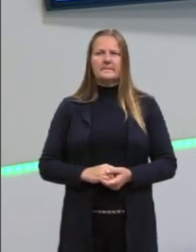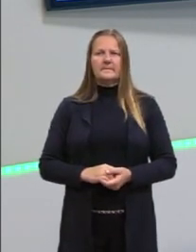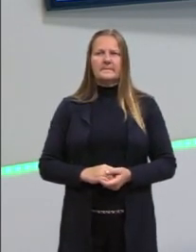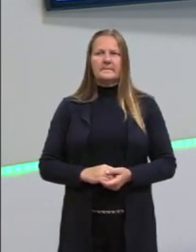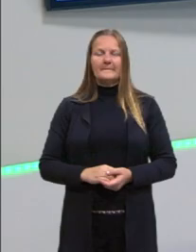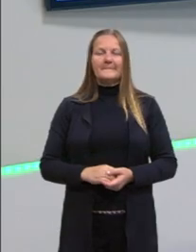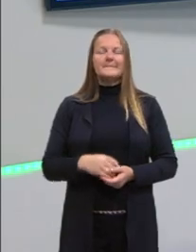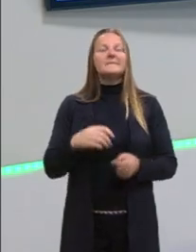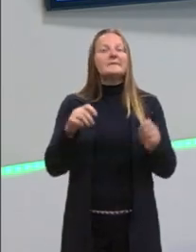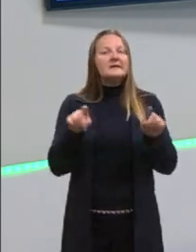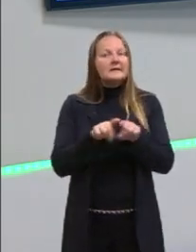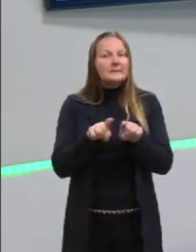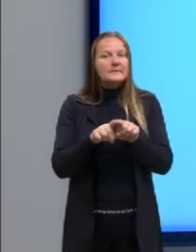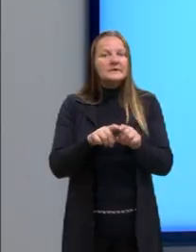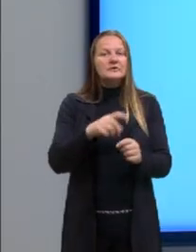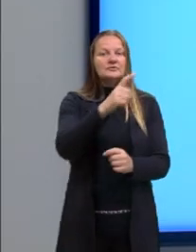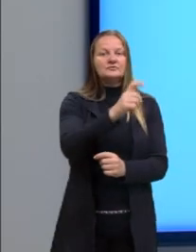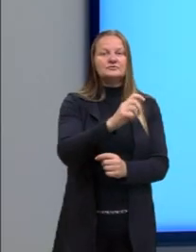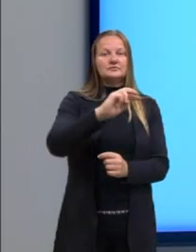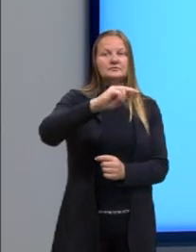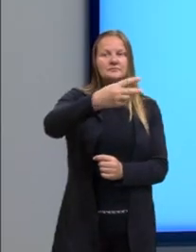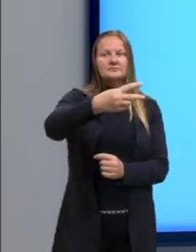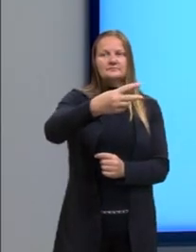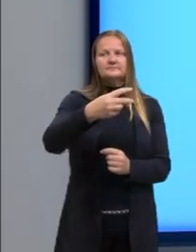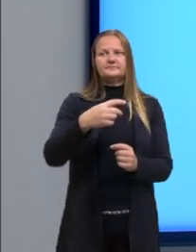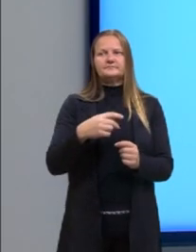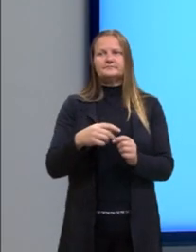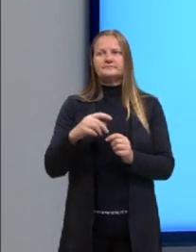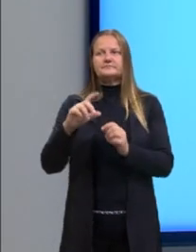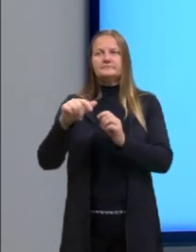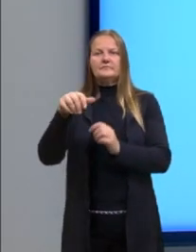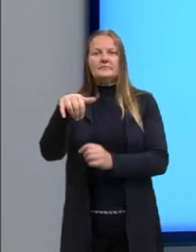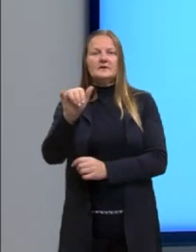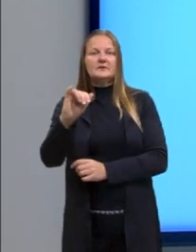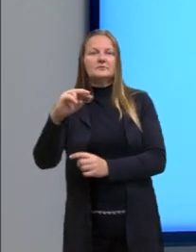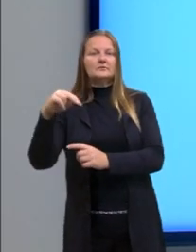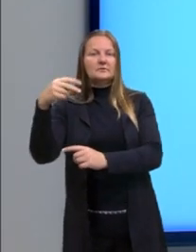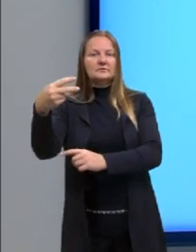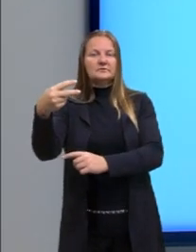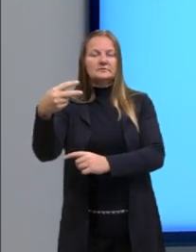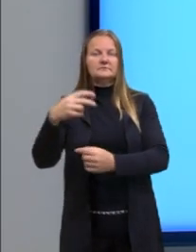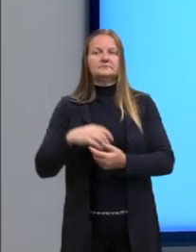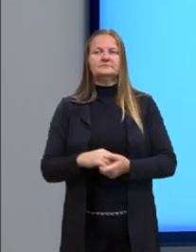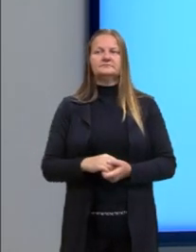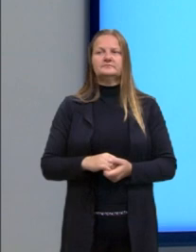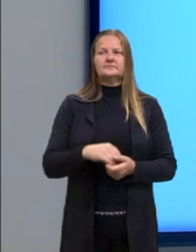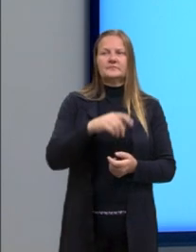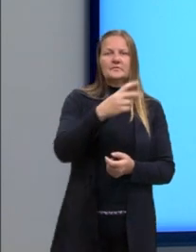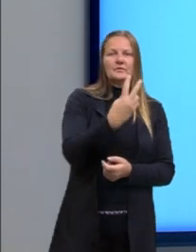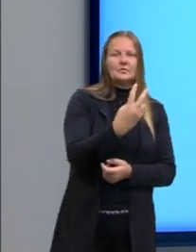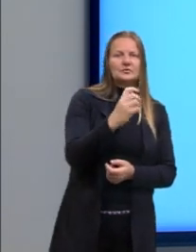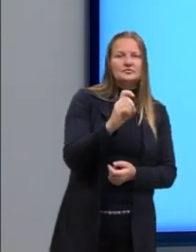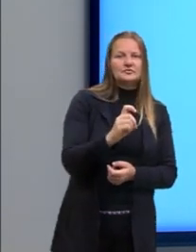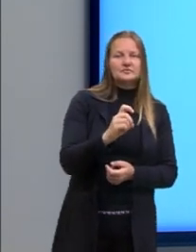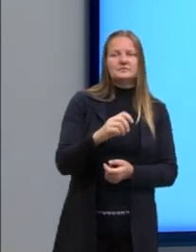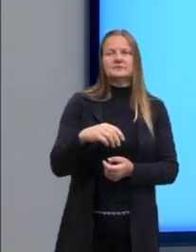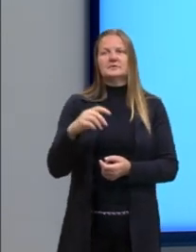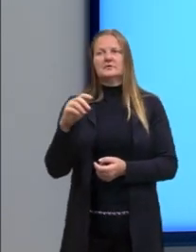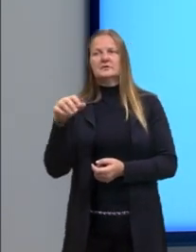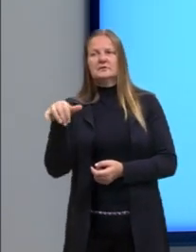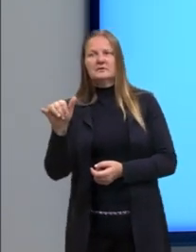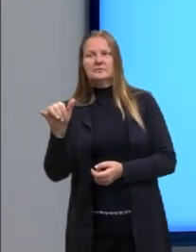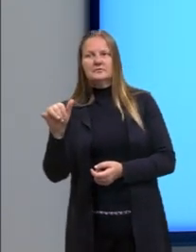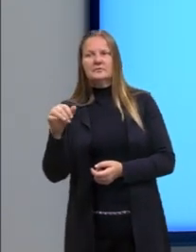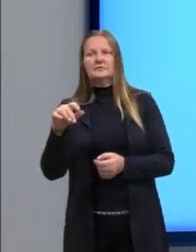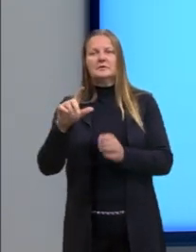nós vamos deixar sempre o x², depois o y², depois o x, depois o